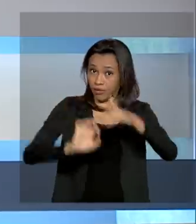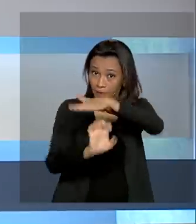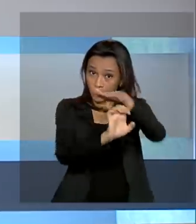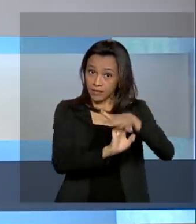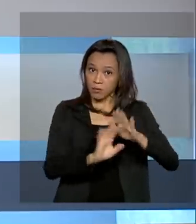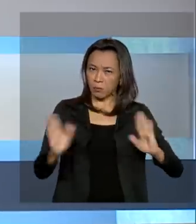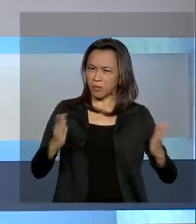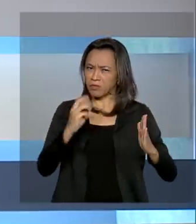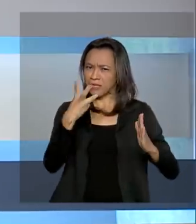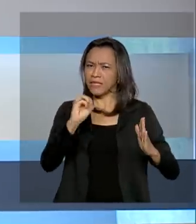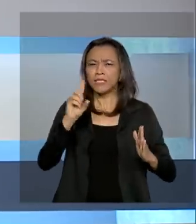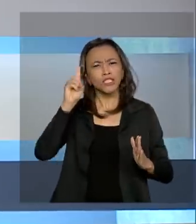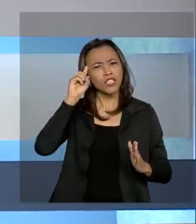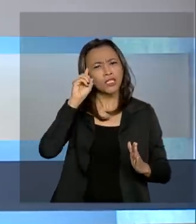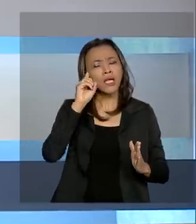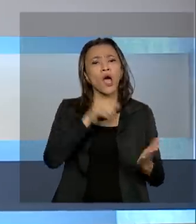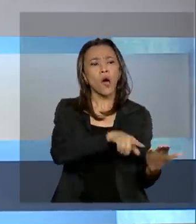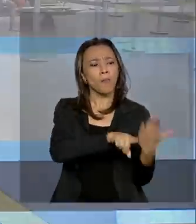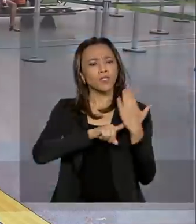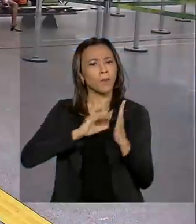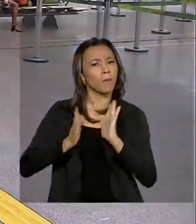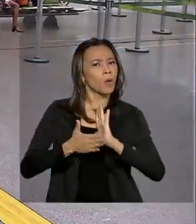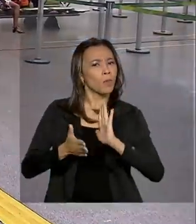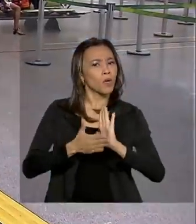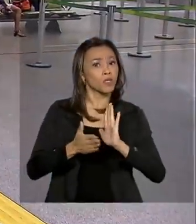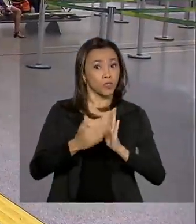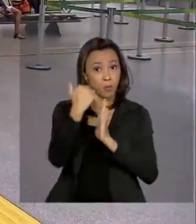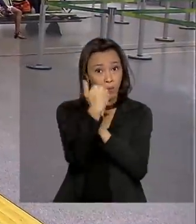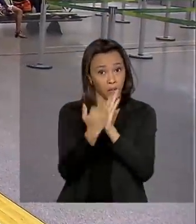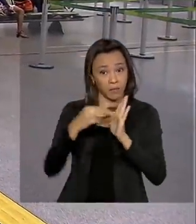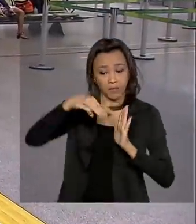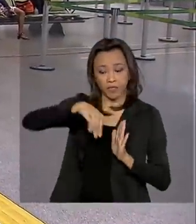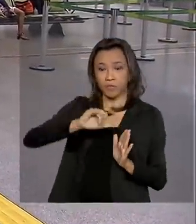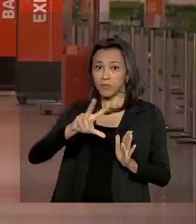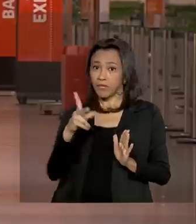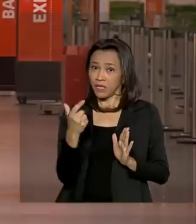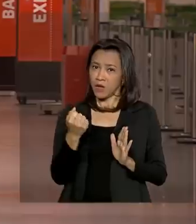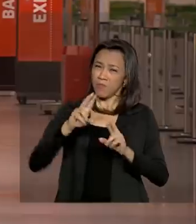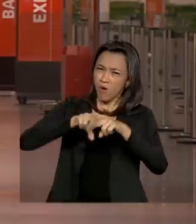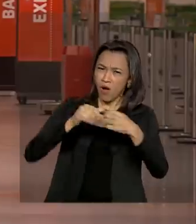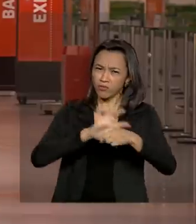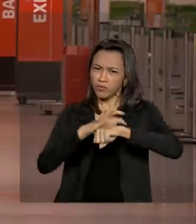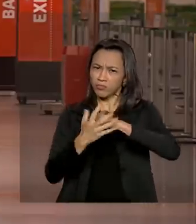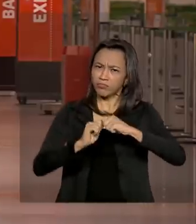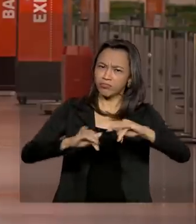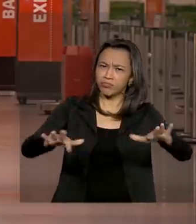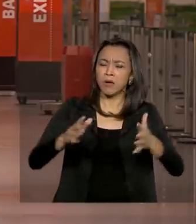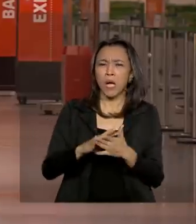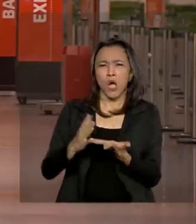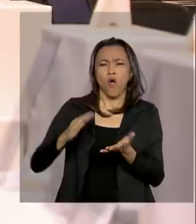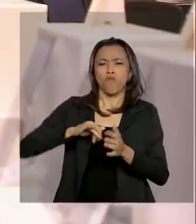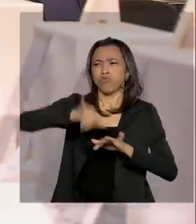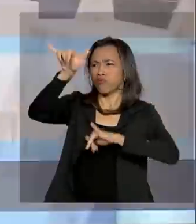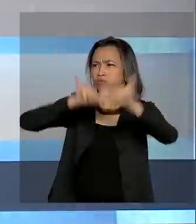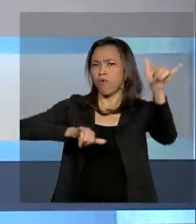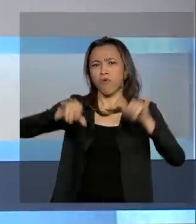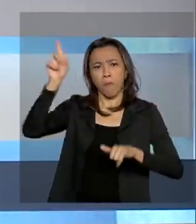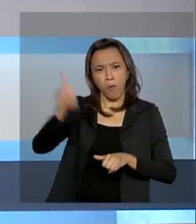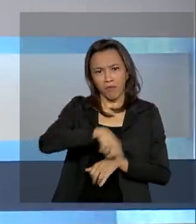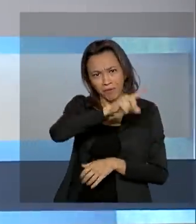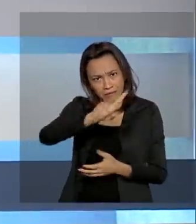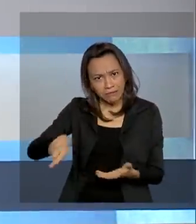apresentar propostas sobre programa de milhas. Com a pandemia do coronavírus, muitos voos pagos com pontos foram cancelados.